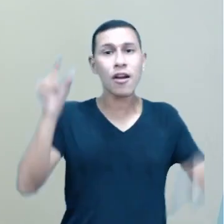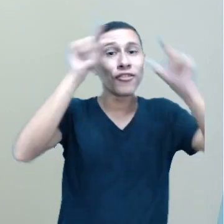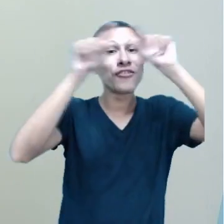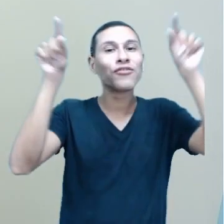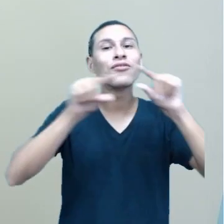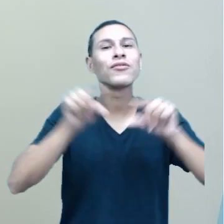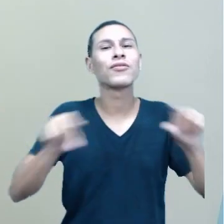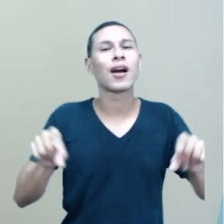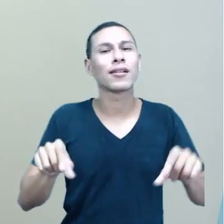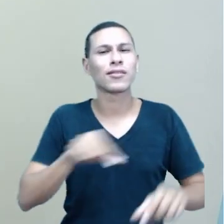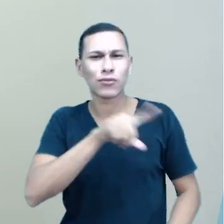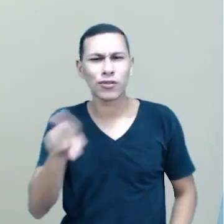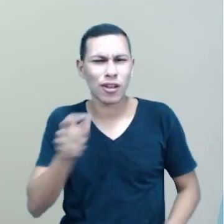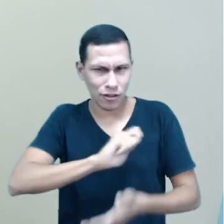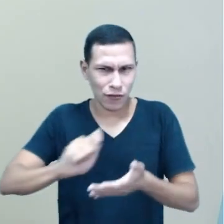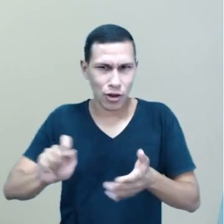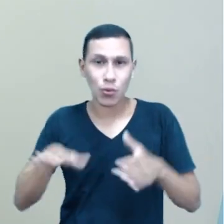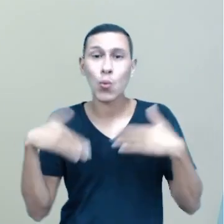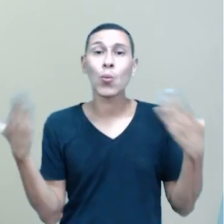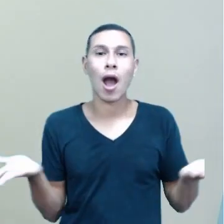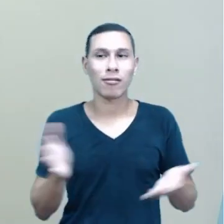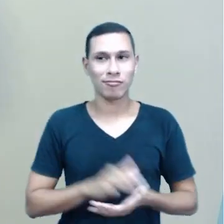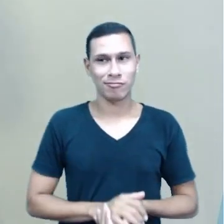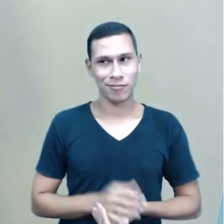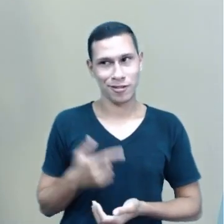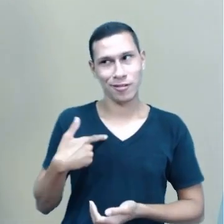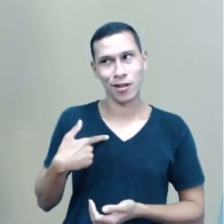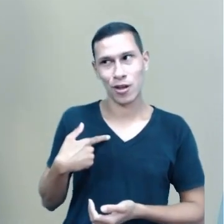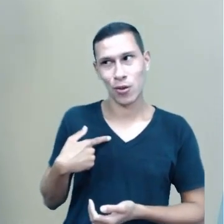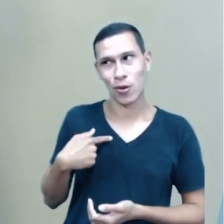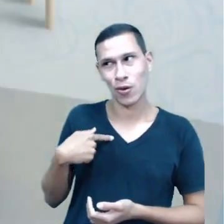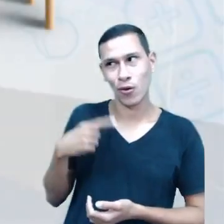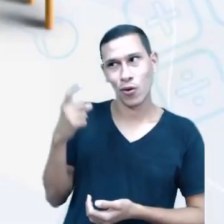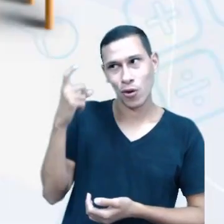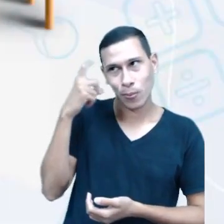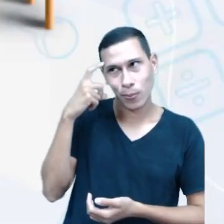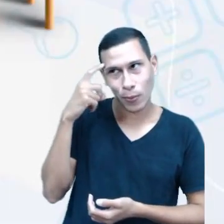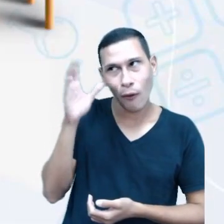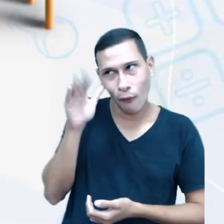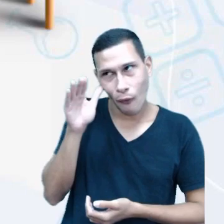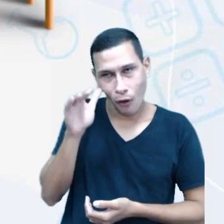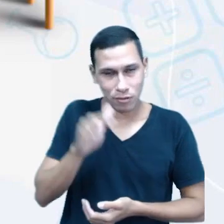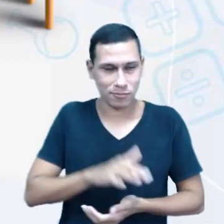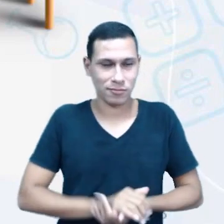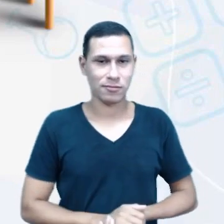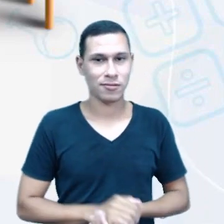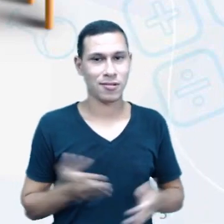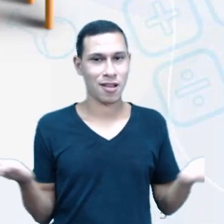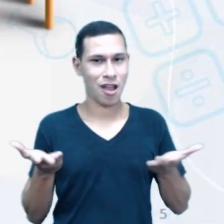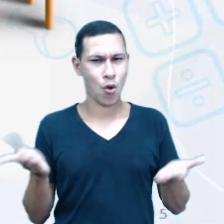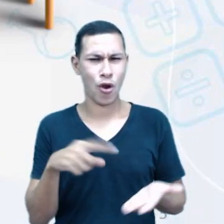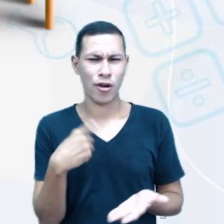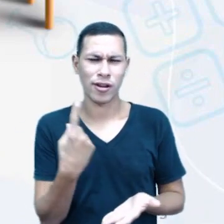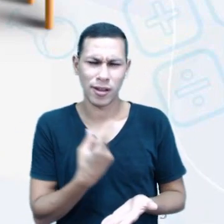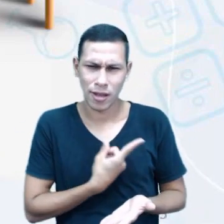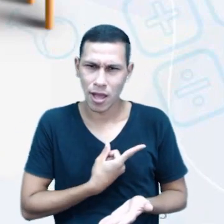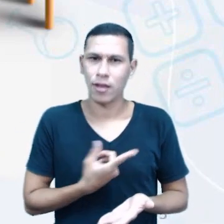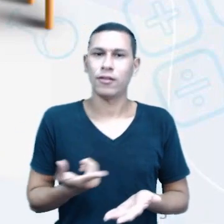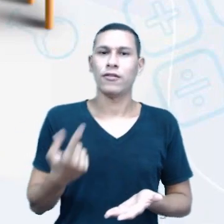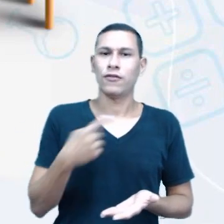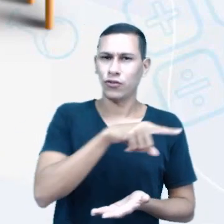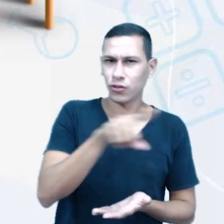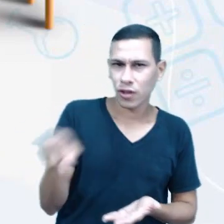construíram? Fiquei curiosa. Agora, eu quero fazer com vocês uma